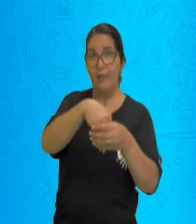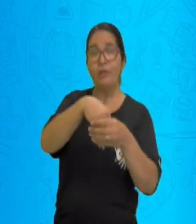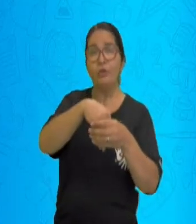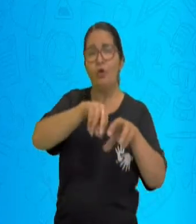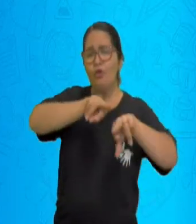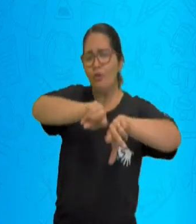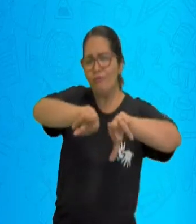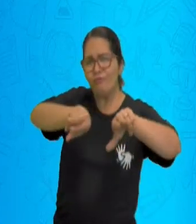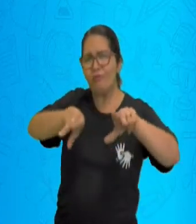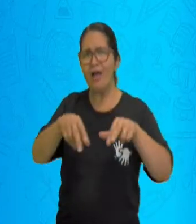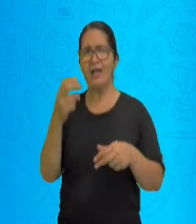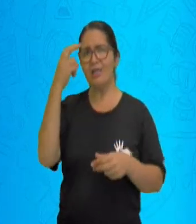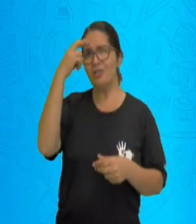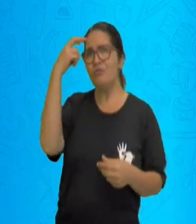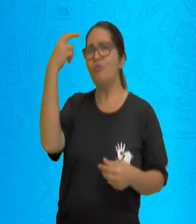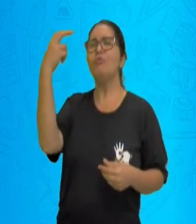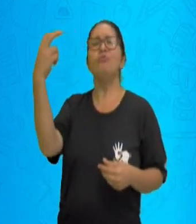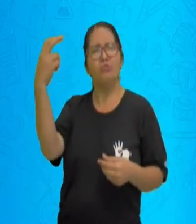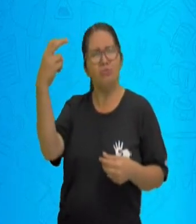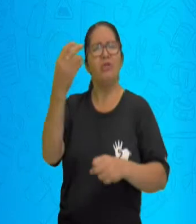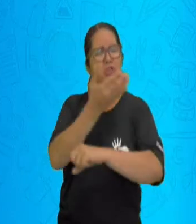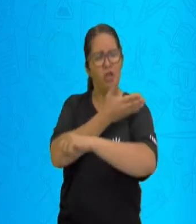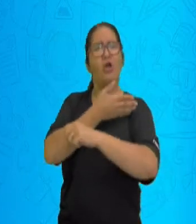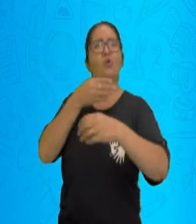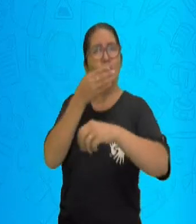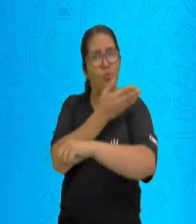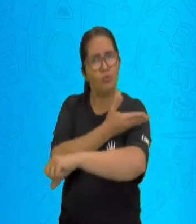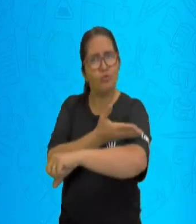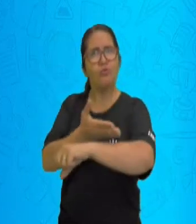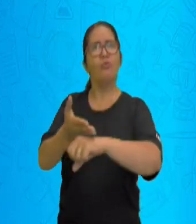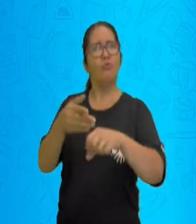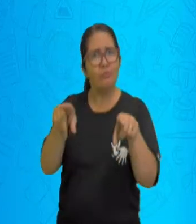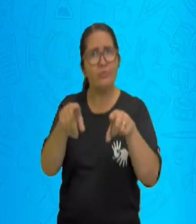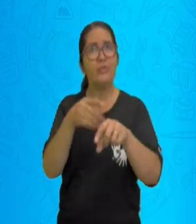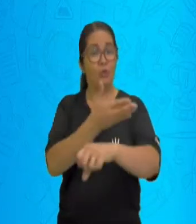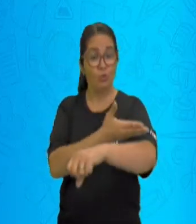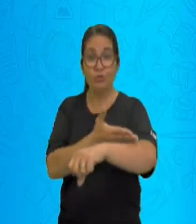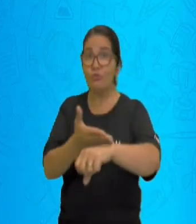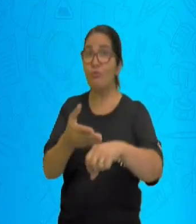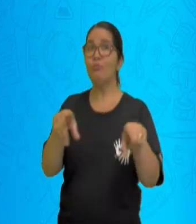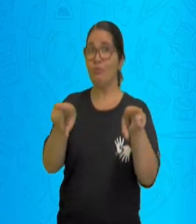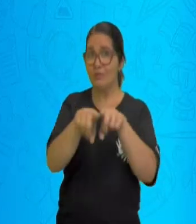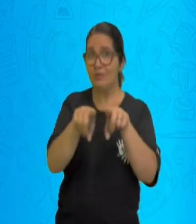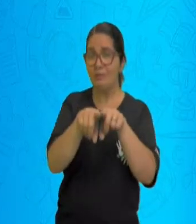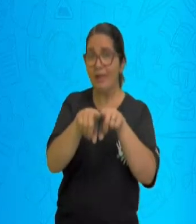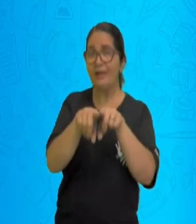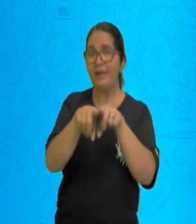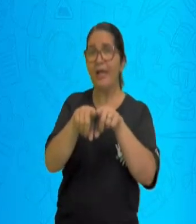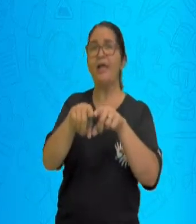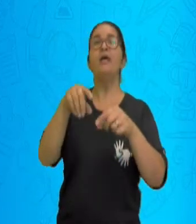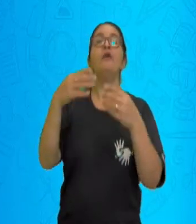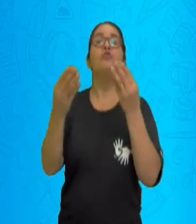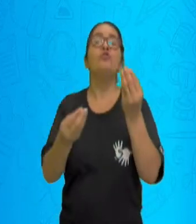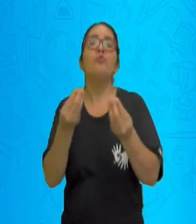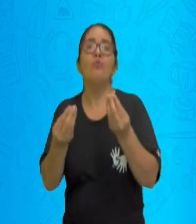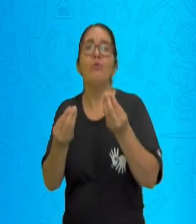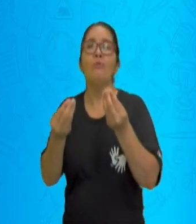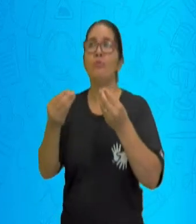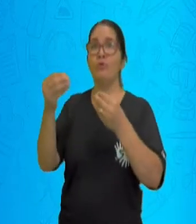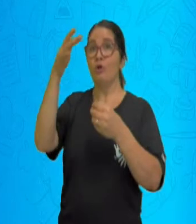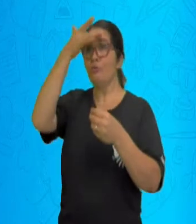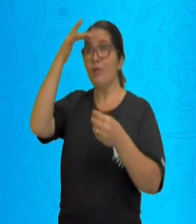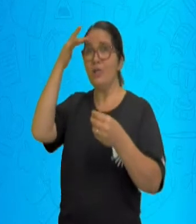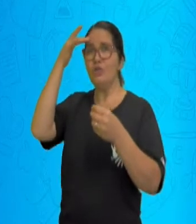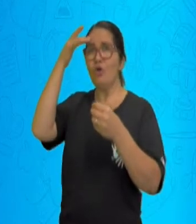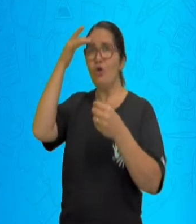tendo essa certeza de diferentes povos, diferentes lugares que vieram para o nosso país para fazer estabelecer o que?